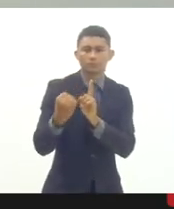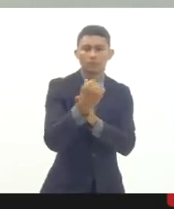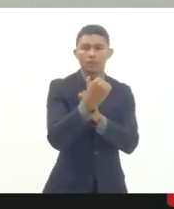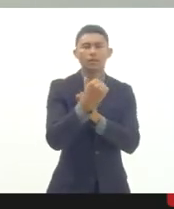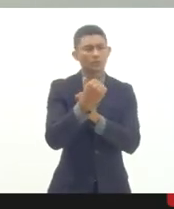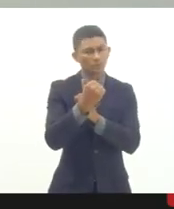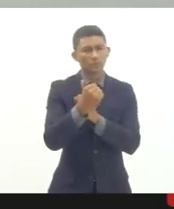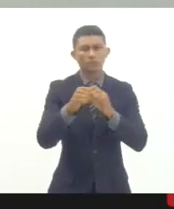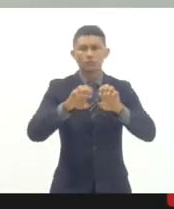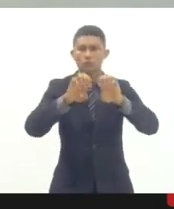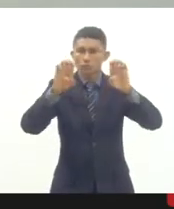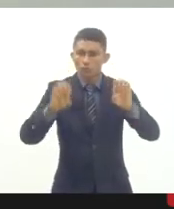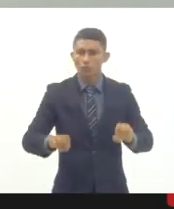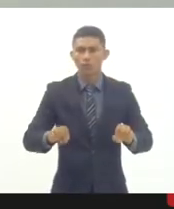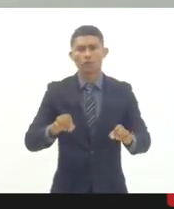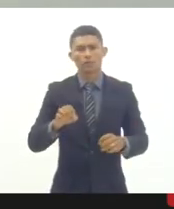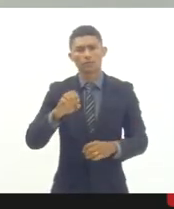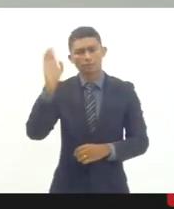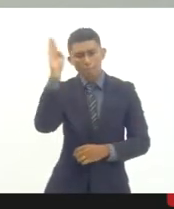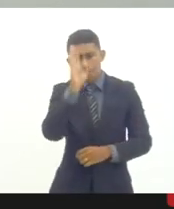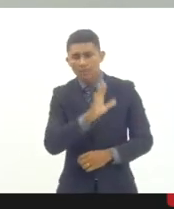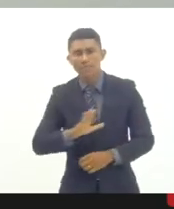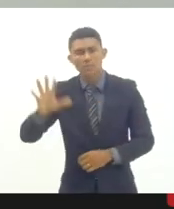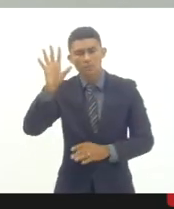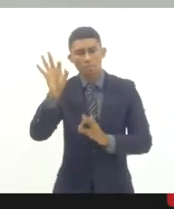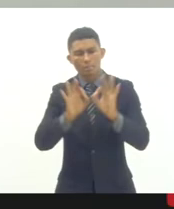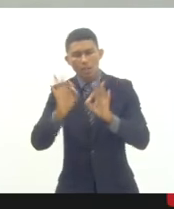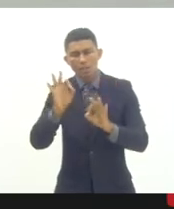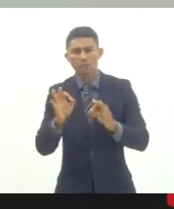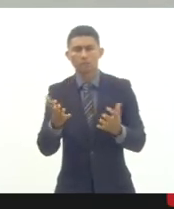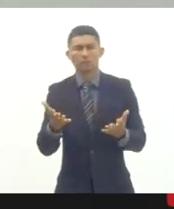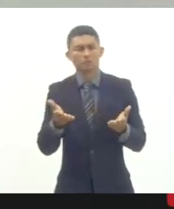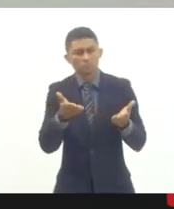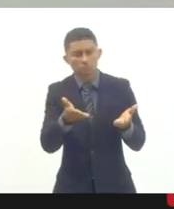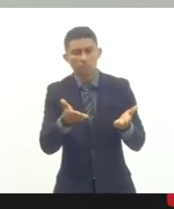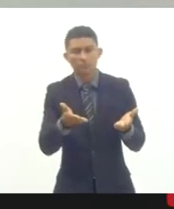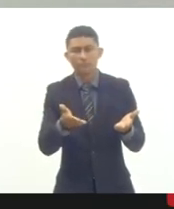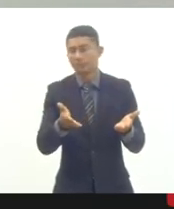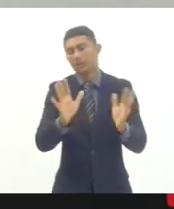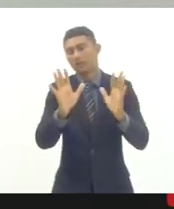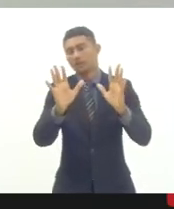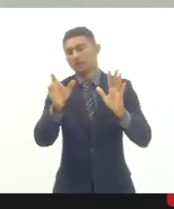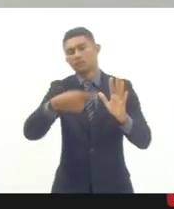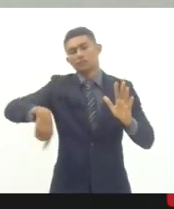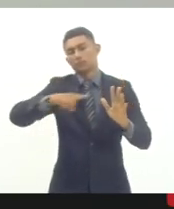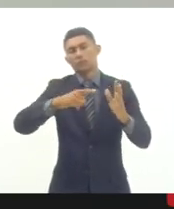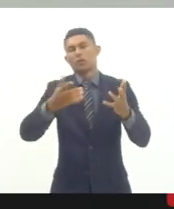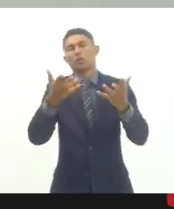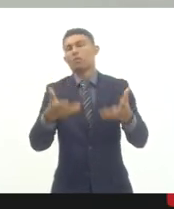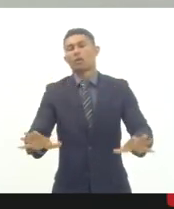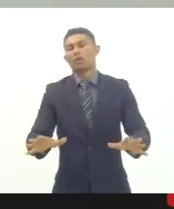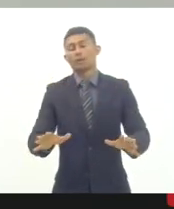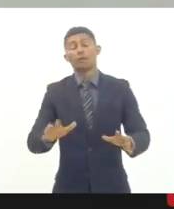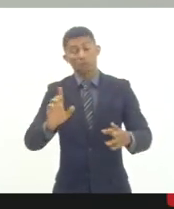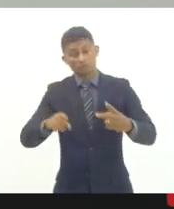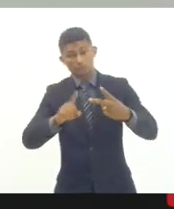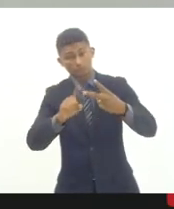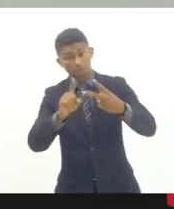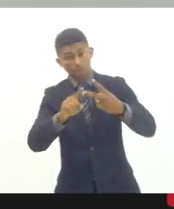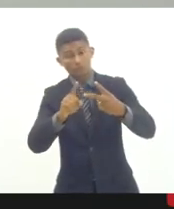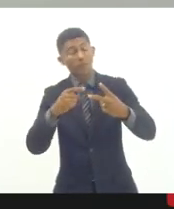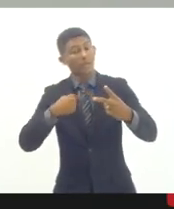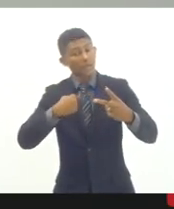desse plano de nação, que não é o que nós desejamos. Ao contrário, e este é o meu posicionamento,